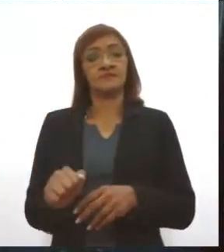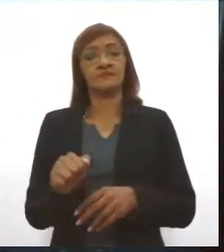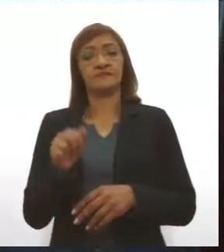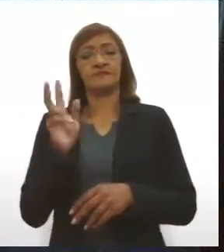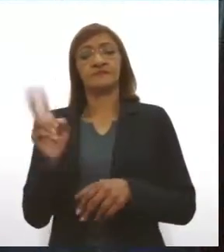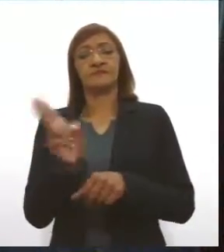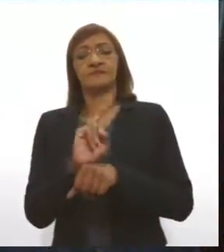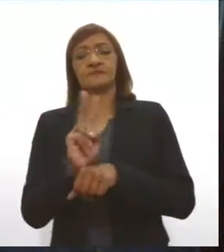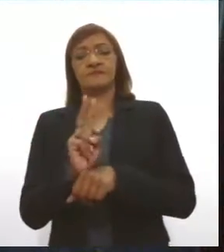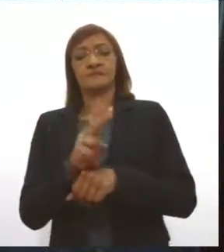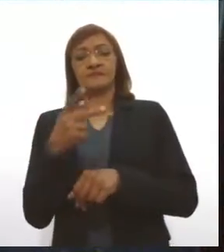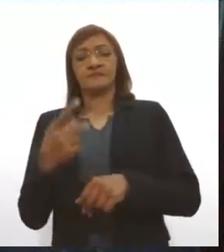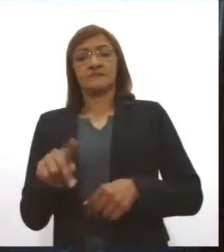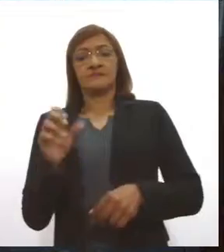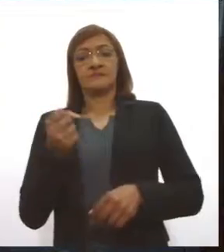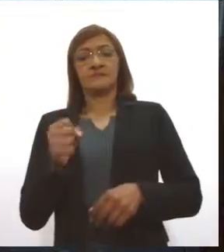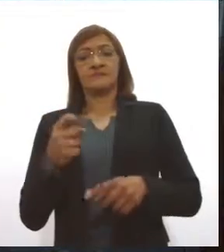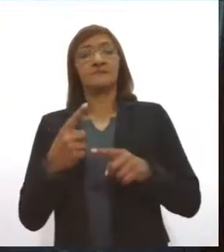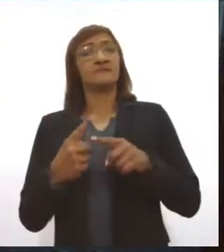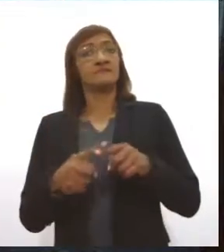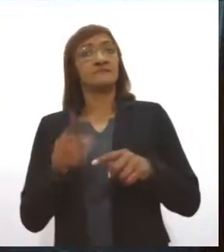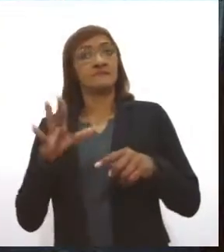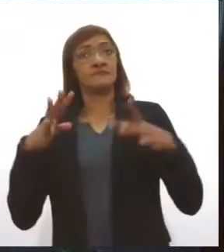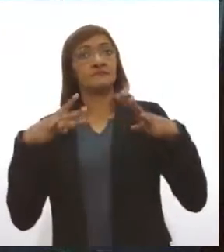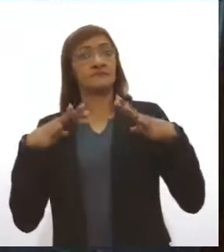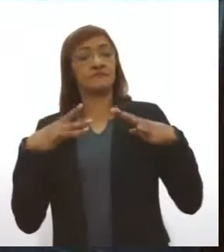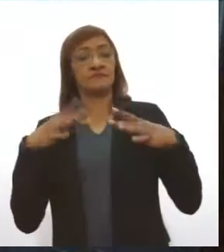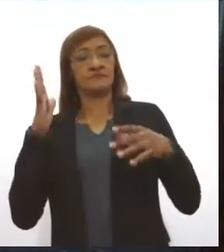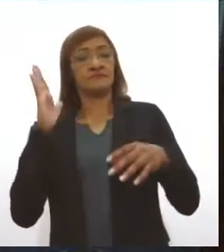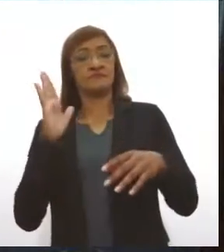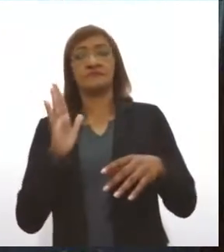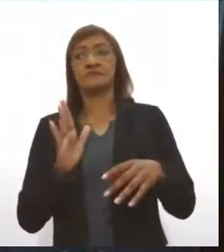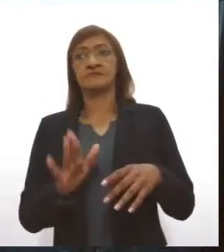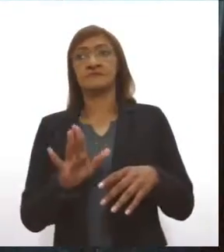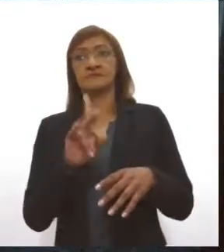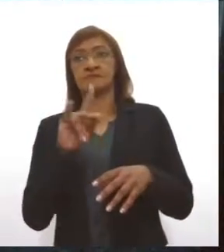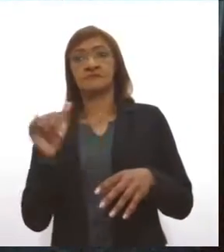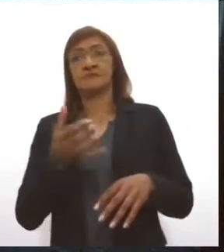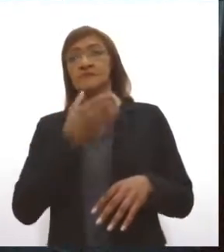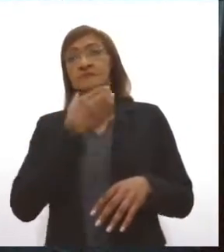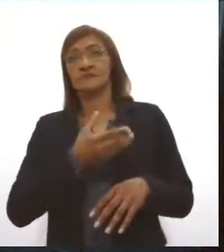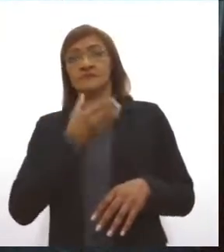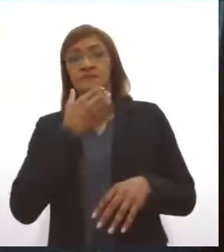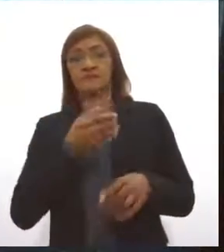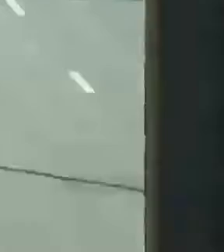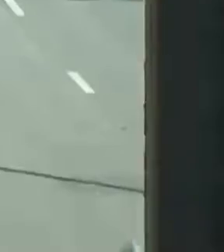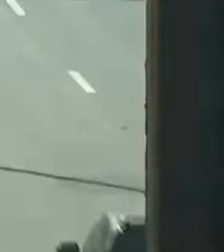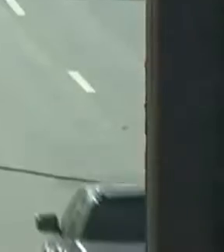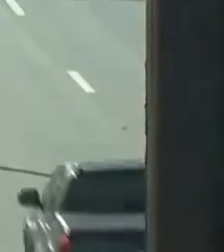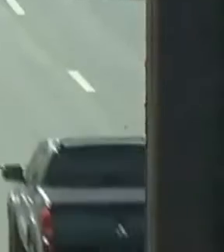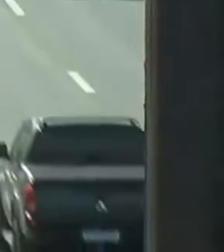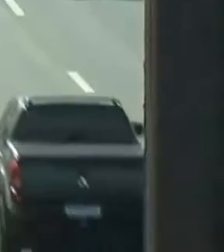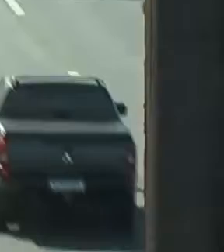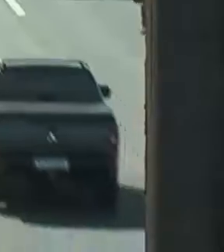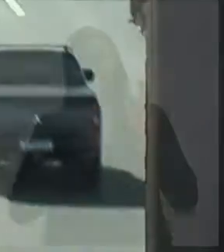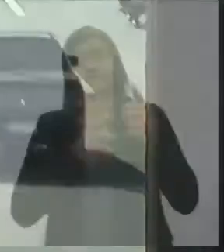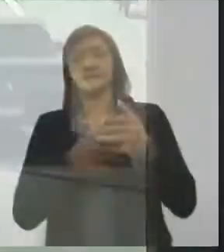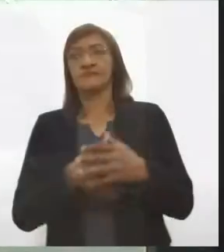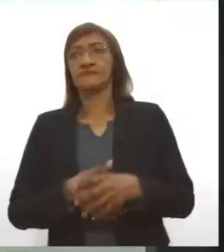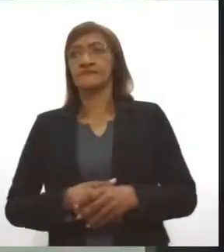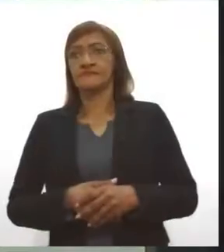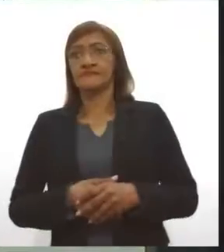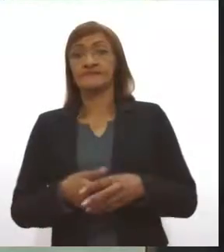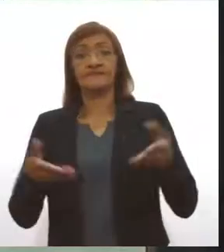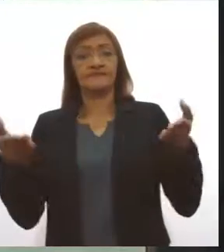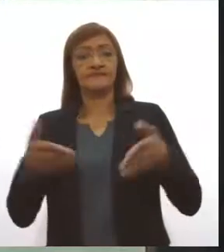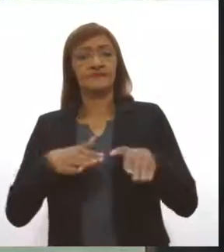Sergipe, isso por conta dos feriados prolongados que foram provocados pelas datas do Natal e também do Réveillon. Com o aumento do fluxo de